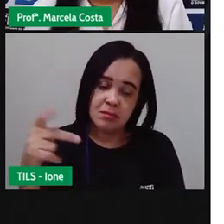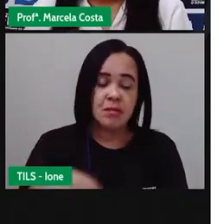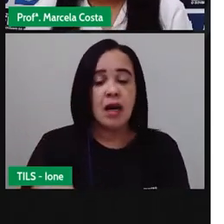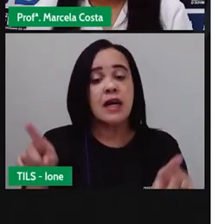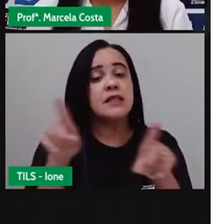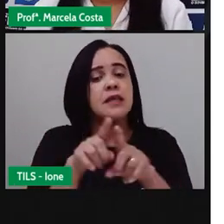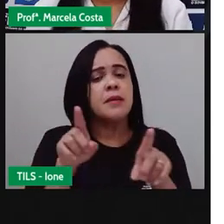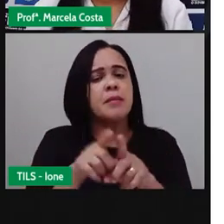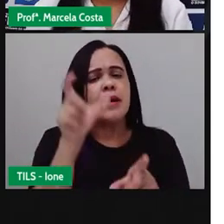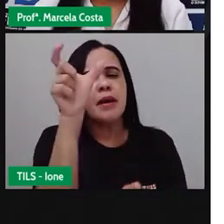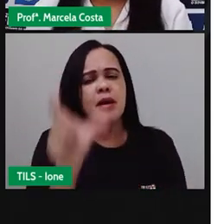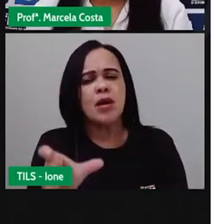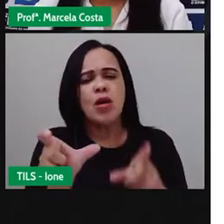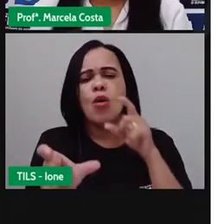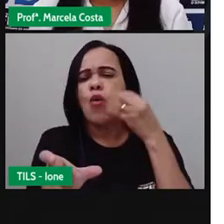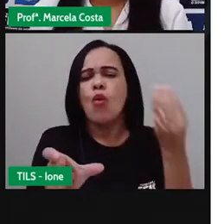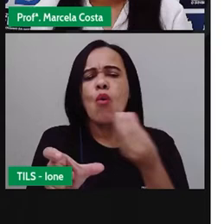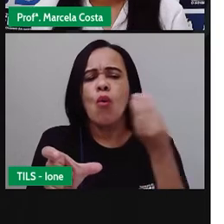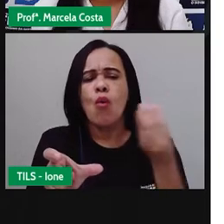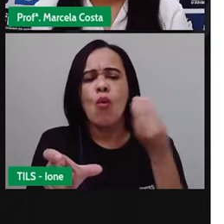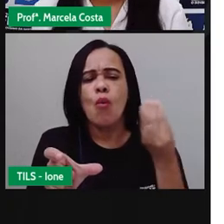personalidade dessa pessoa.